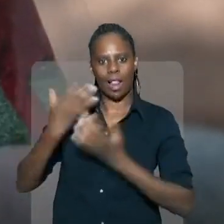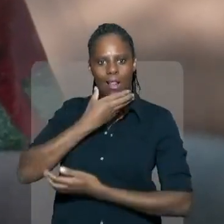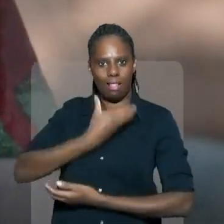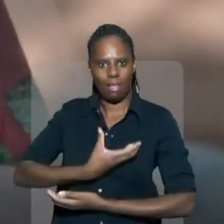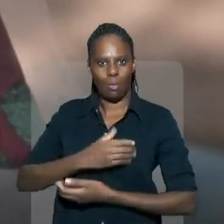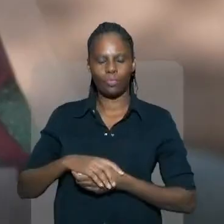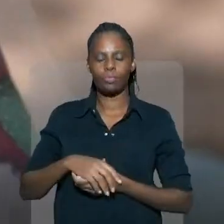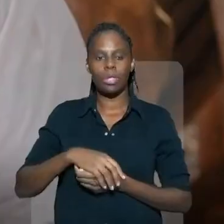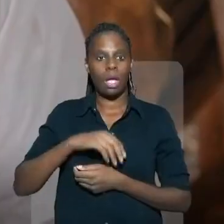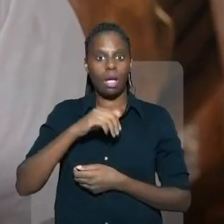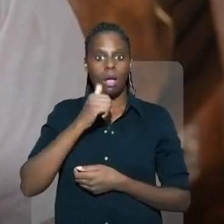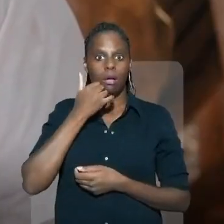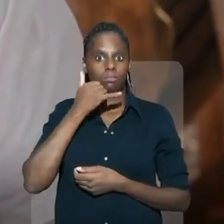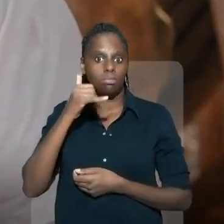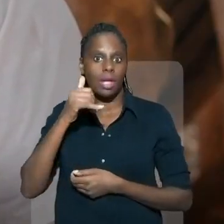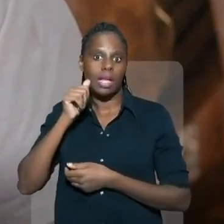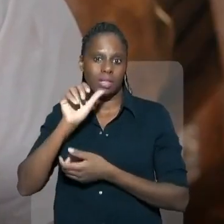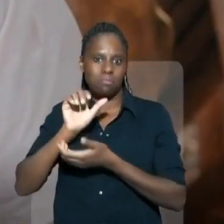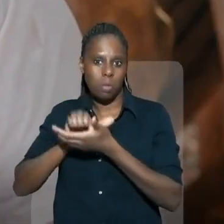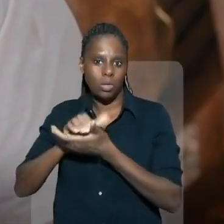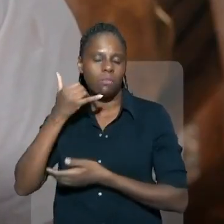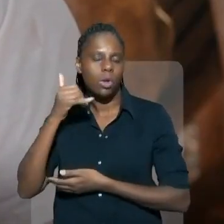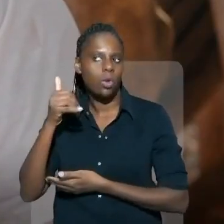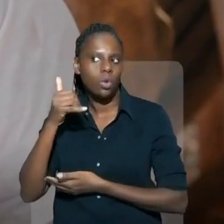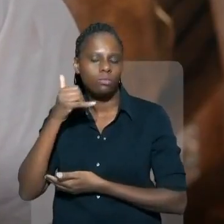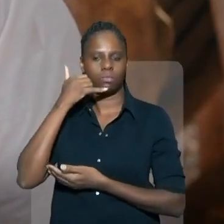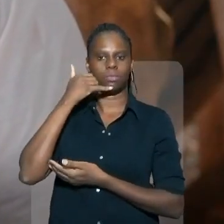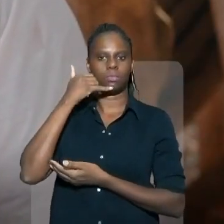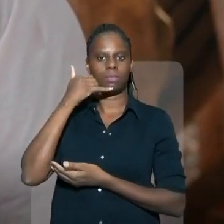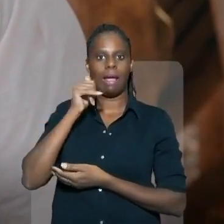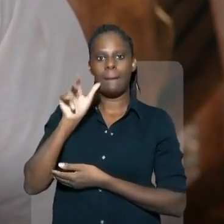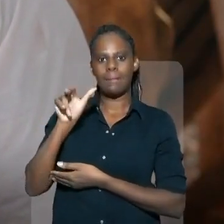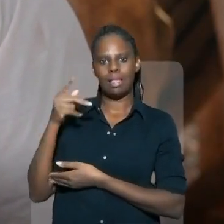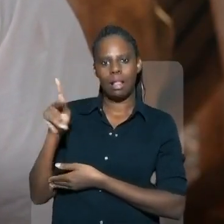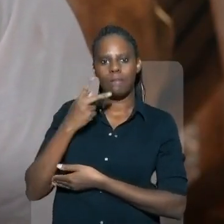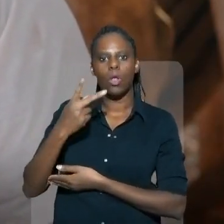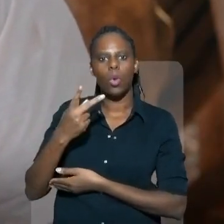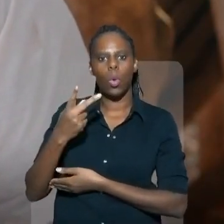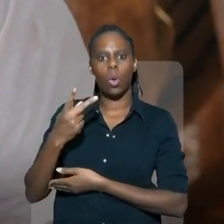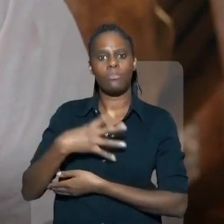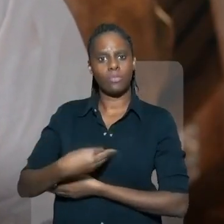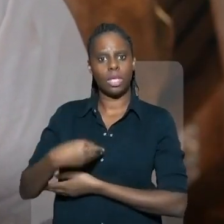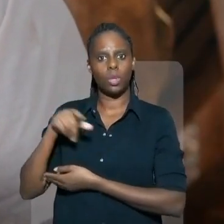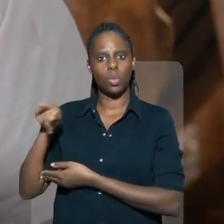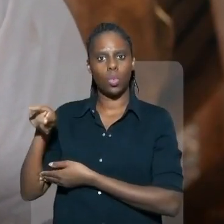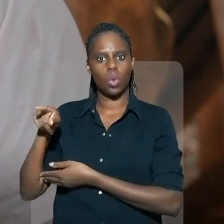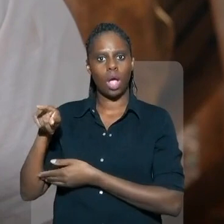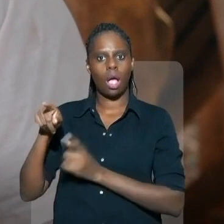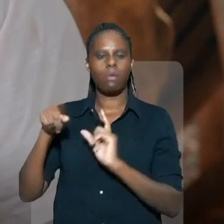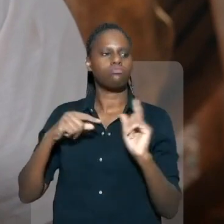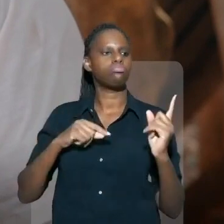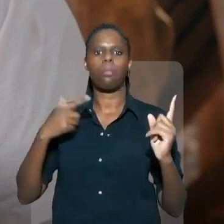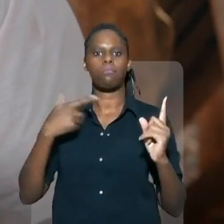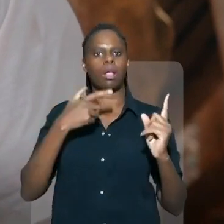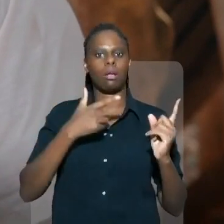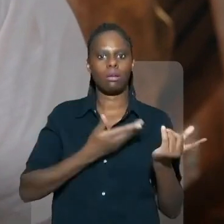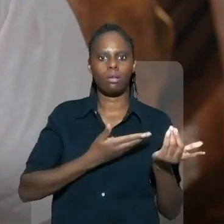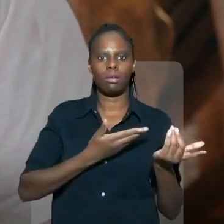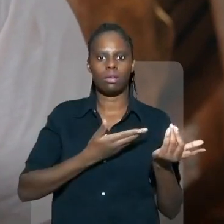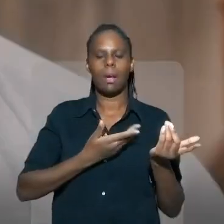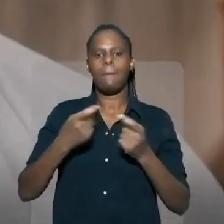Jornal Nacional Quando a minha esposa tocou, aí a irmã dela falando que o Bernardo tinha sido